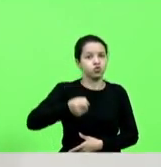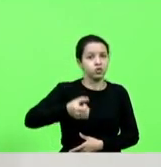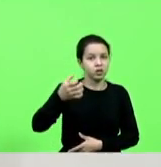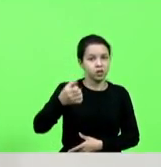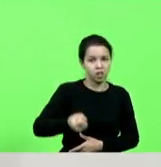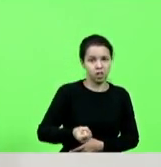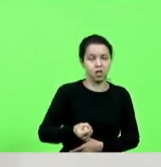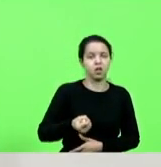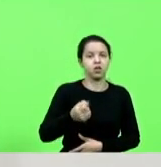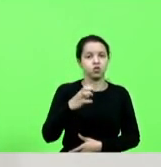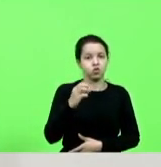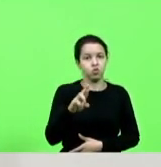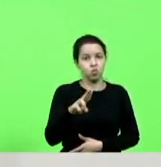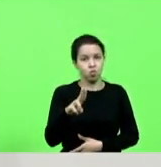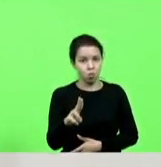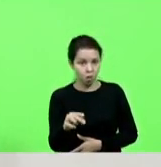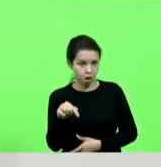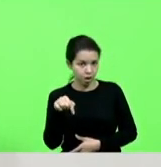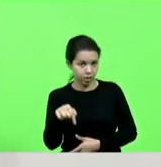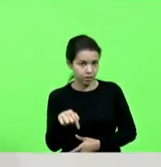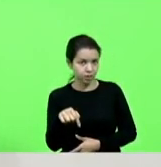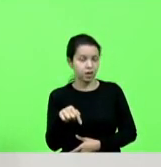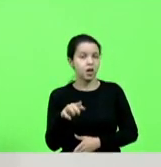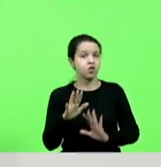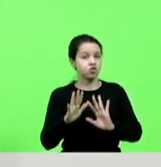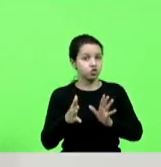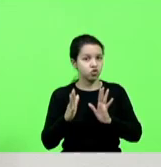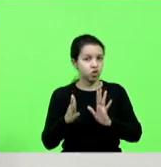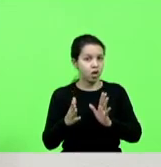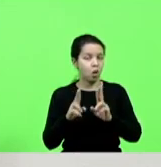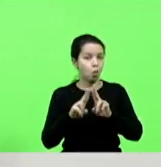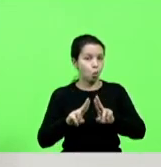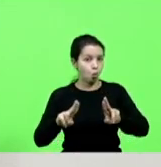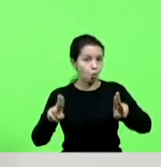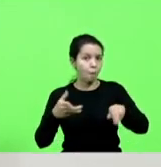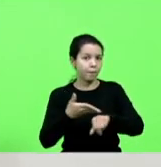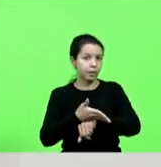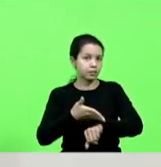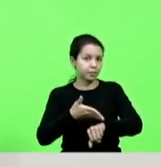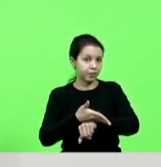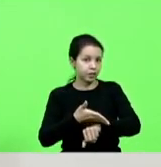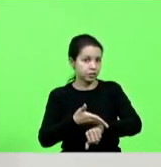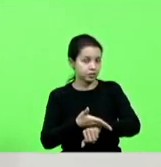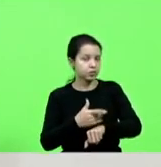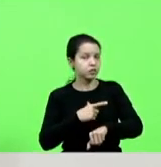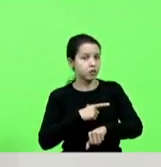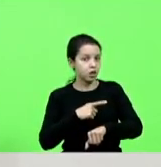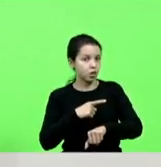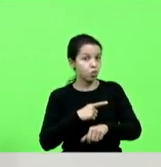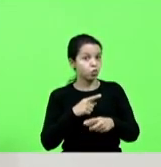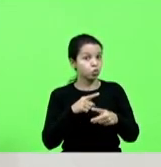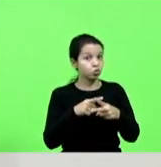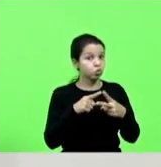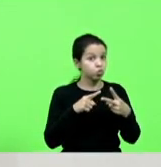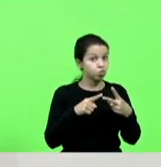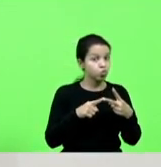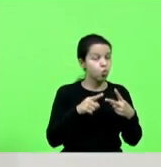participação da Universidade Federal de Santa Catarina de duas universidades de Minas Gerais